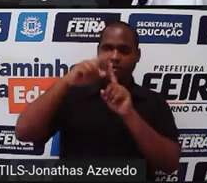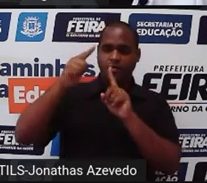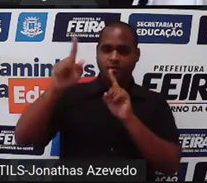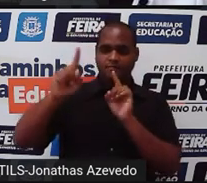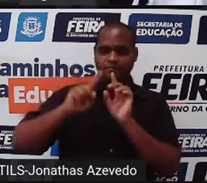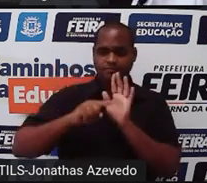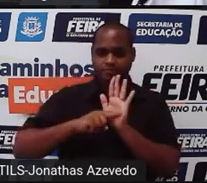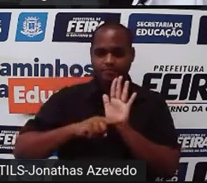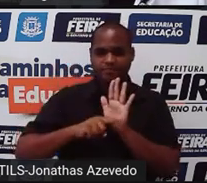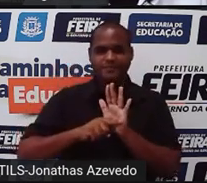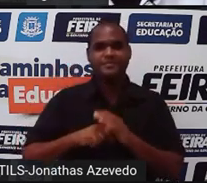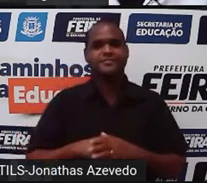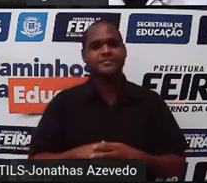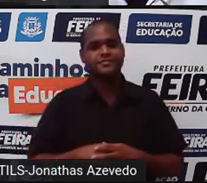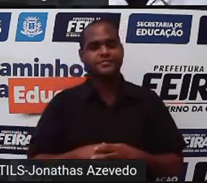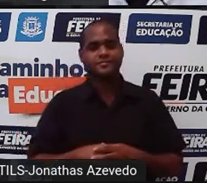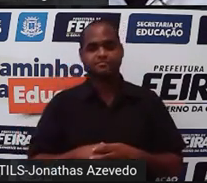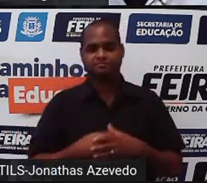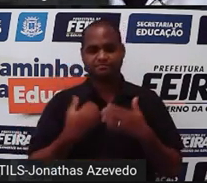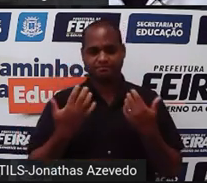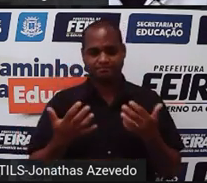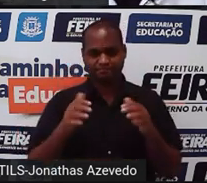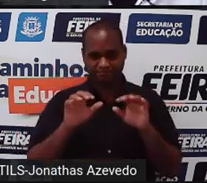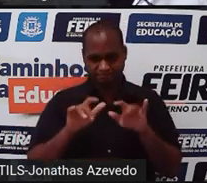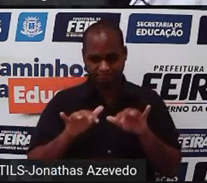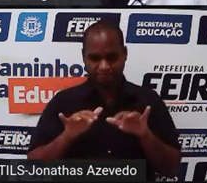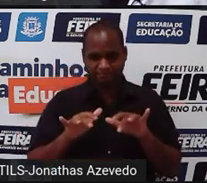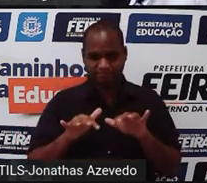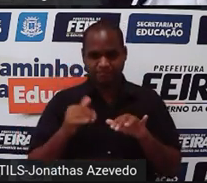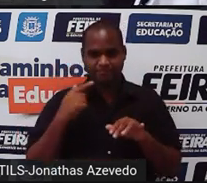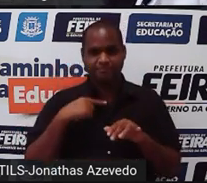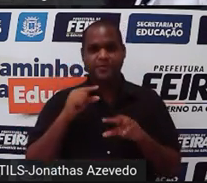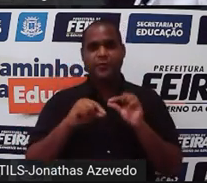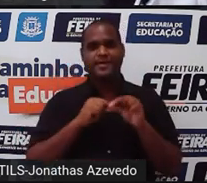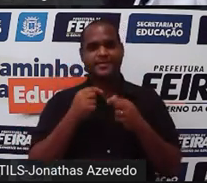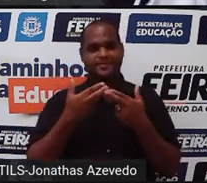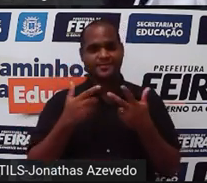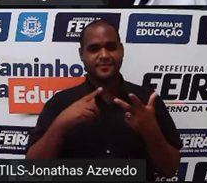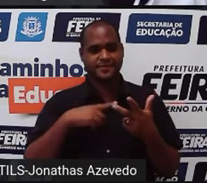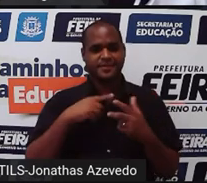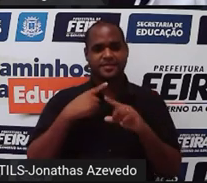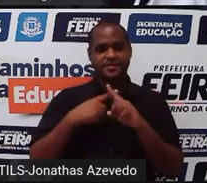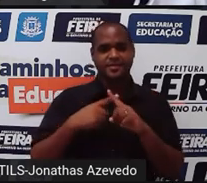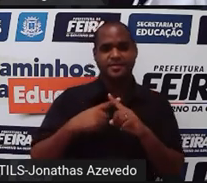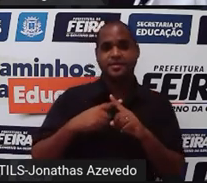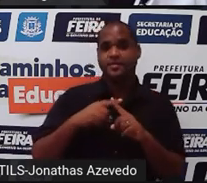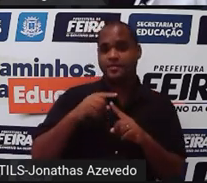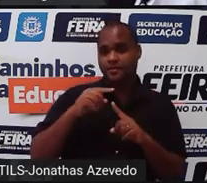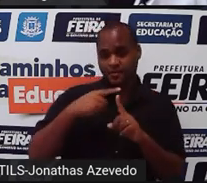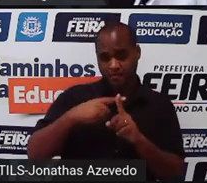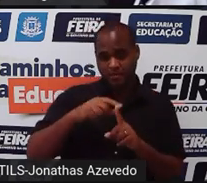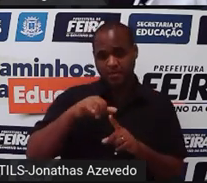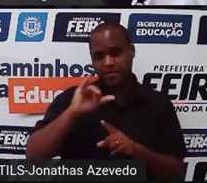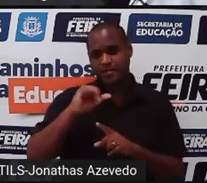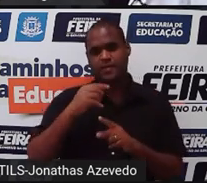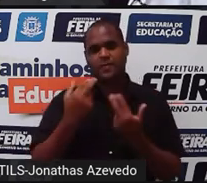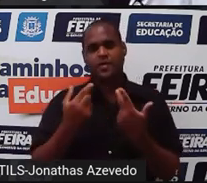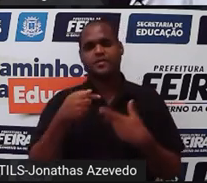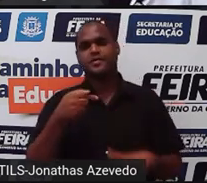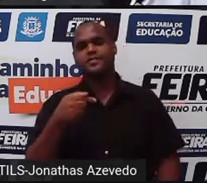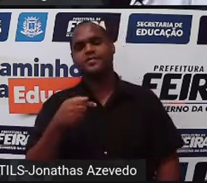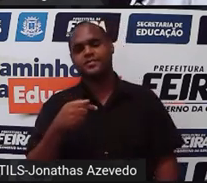ok então o é eu vou fazer ali eu vou digitar uma das equações que eu tenho no problema x mais y igual a 7